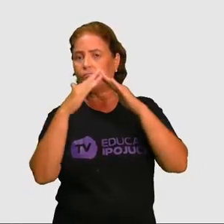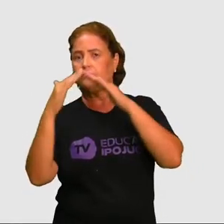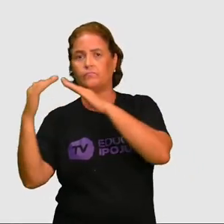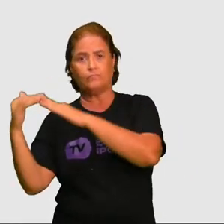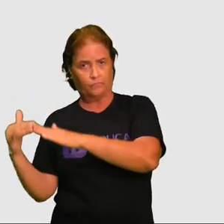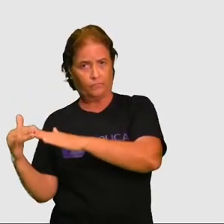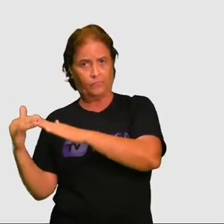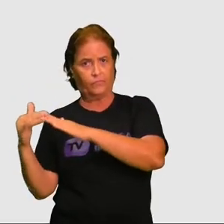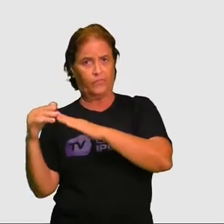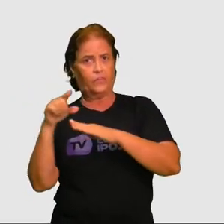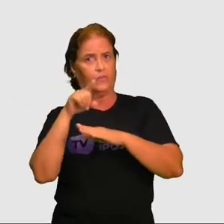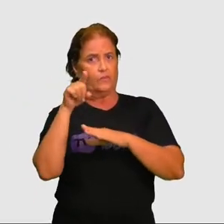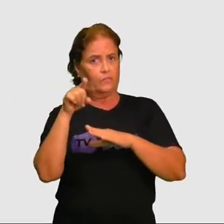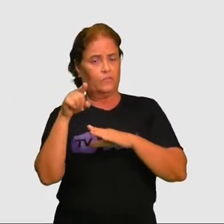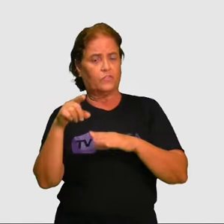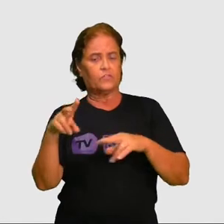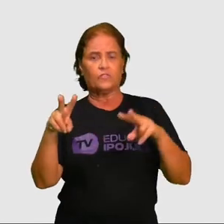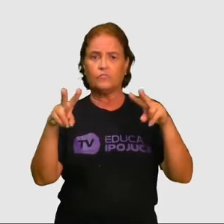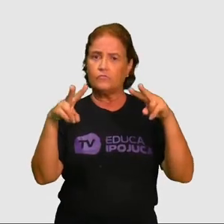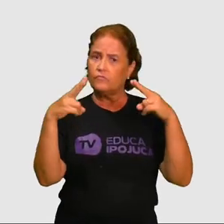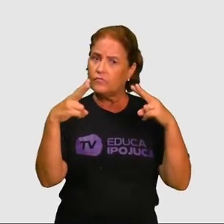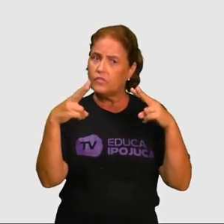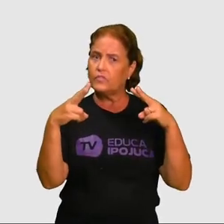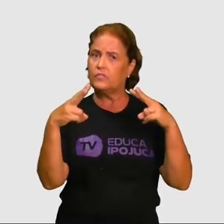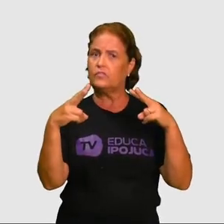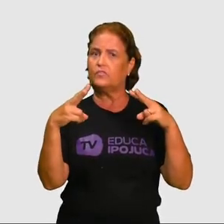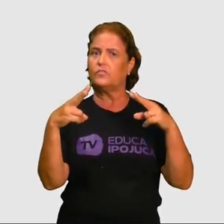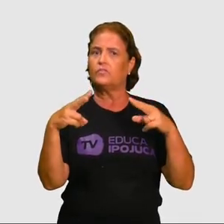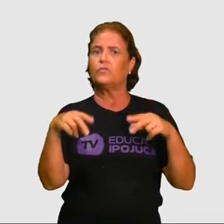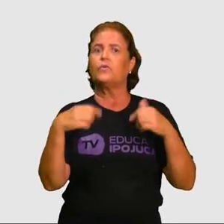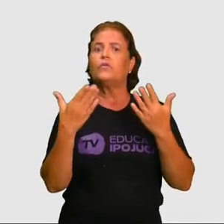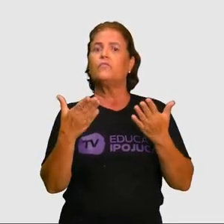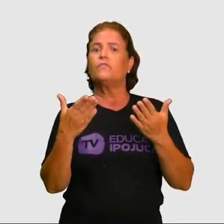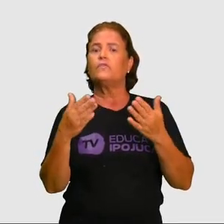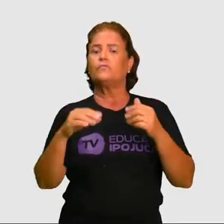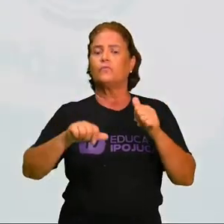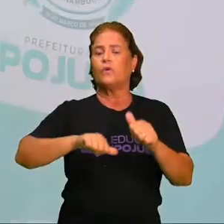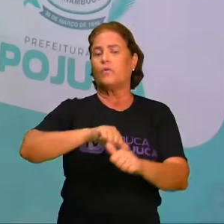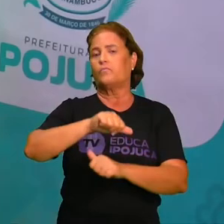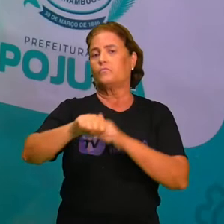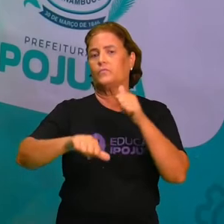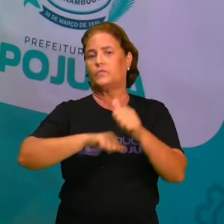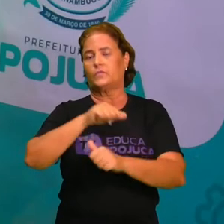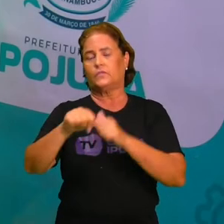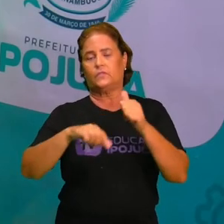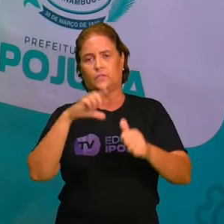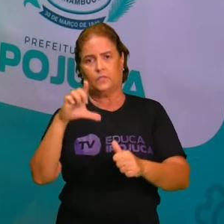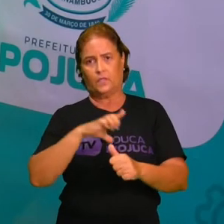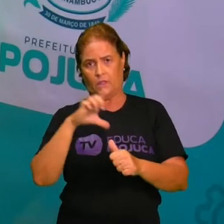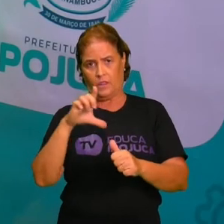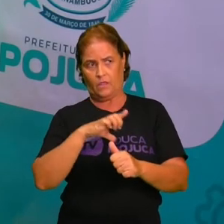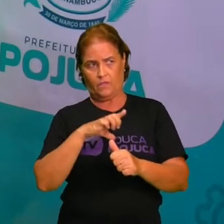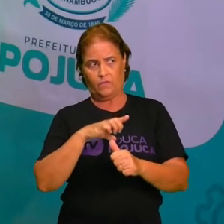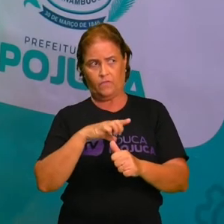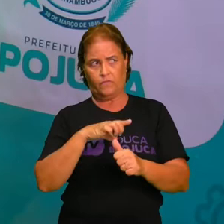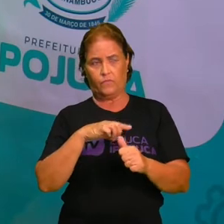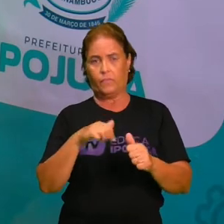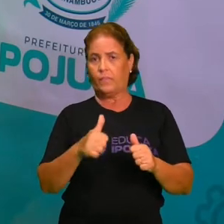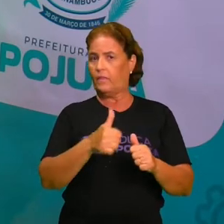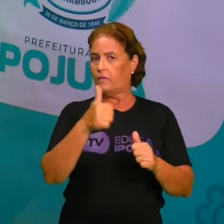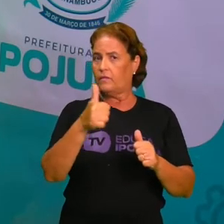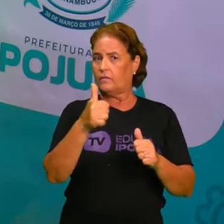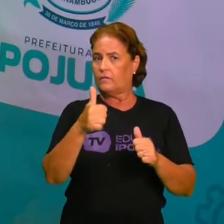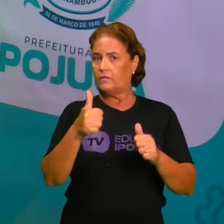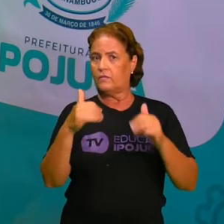interessante que vocês olhem bem e vejam o total dessa mudança que foi realizada nessa estrutura aqui. Essa aqui é a vila de